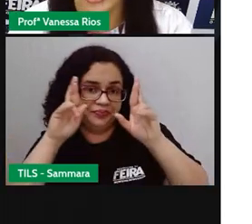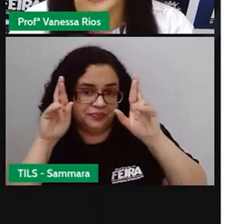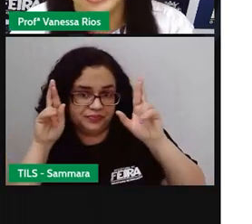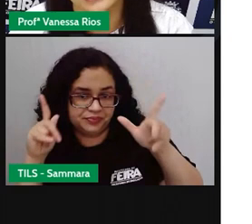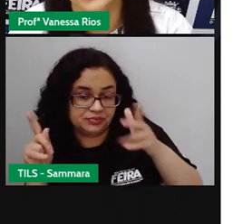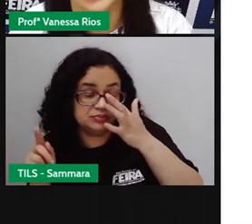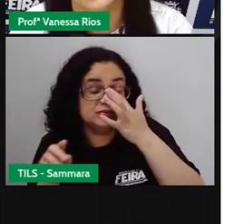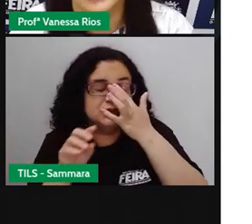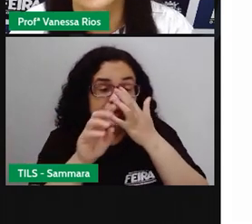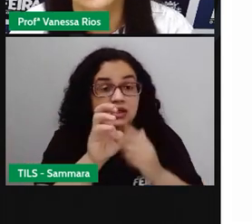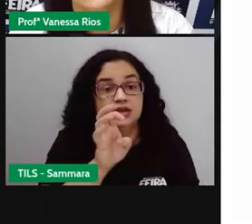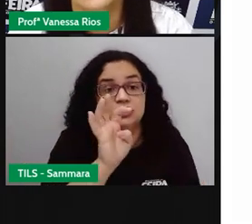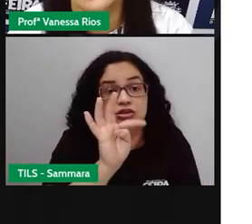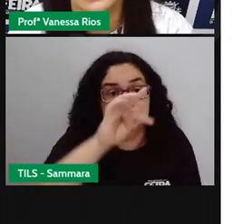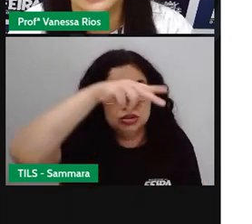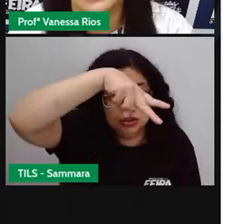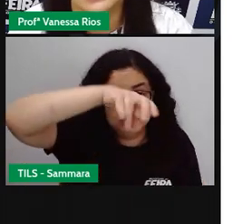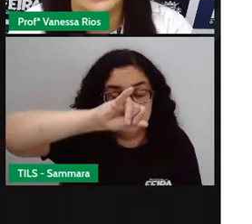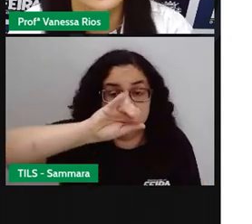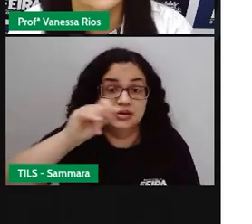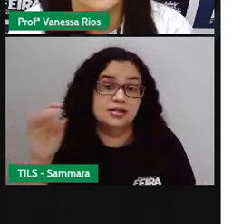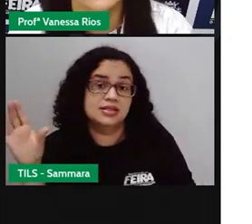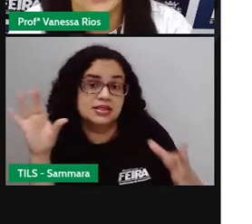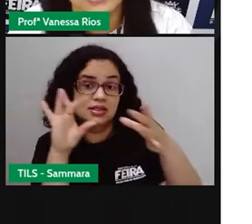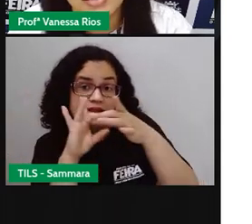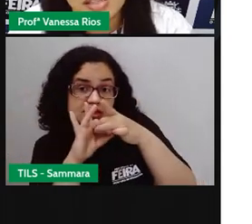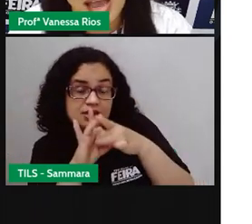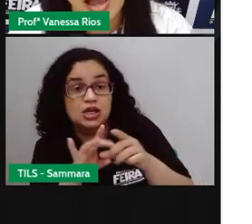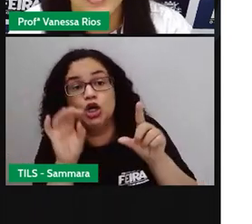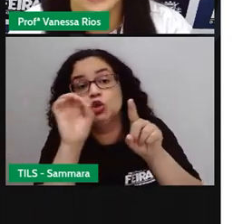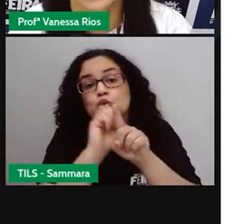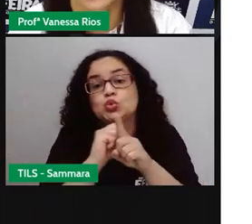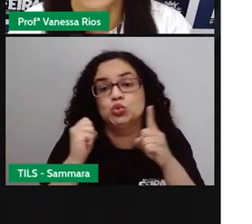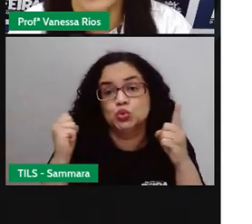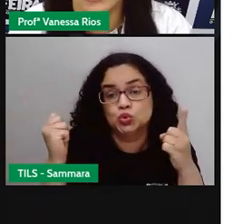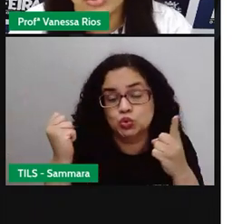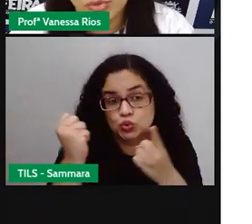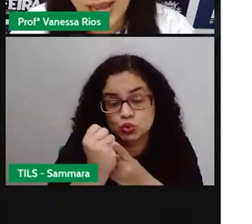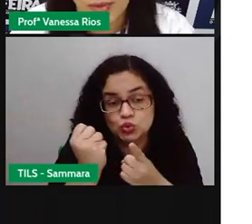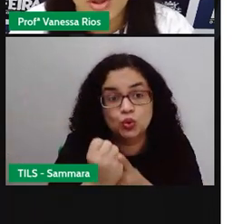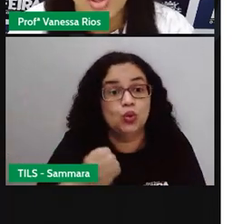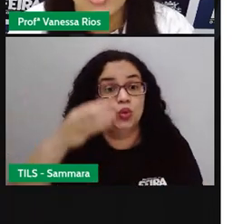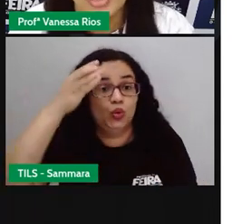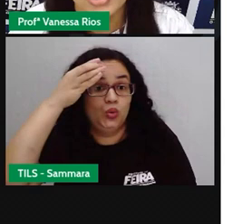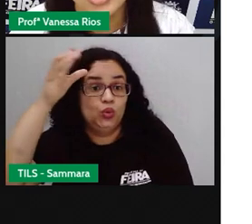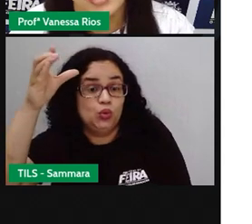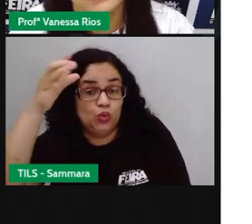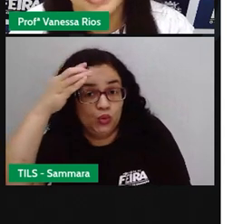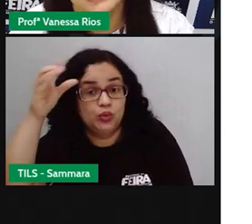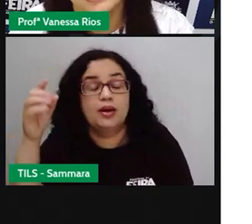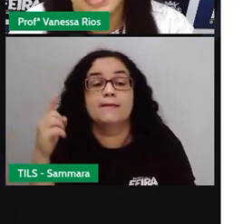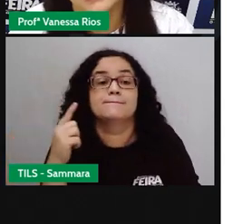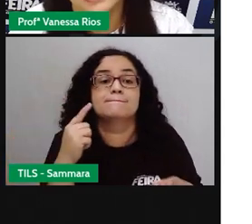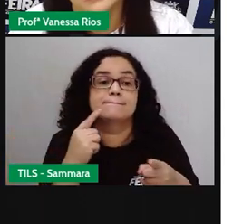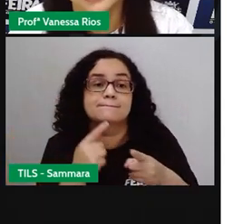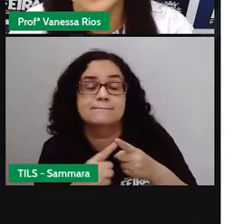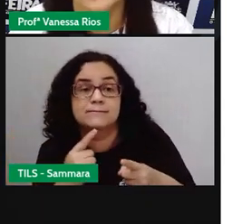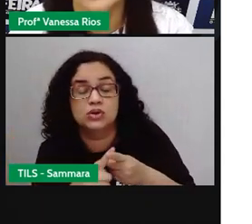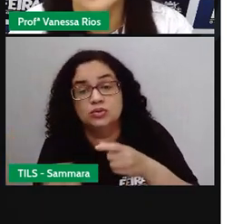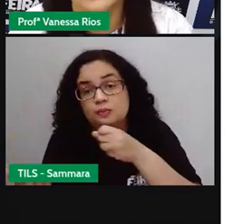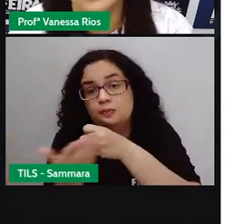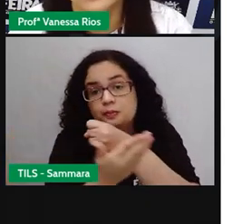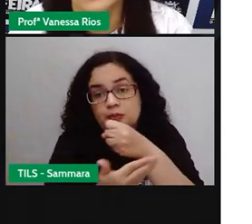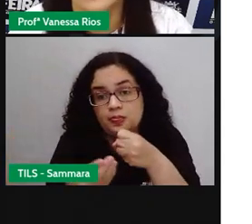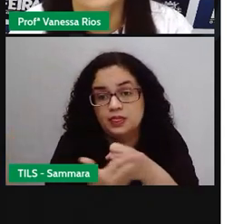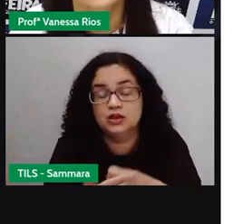Etnia, ela está ligada à questão social, à questão cultural, porque está baseada aí nas